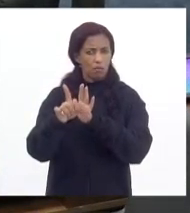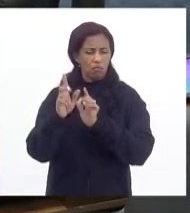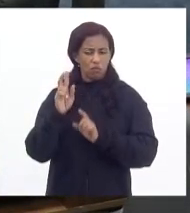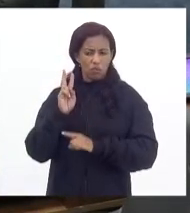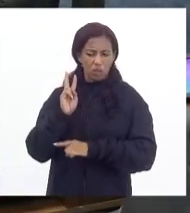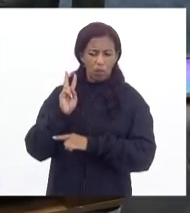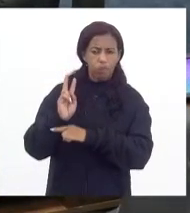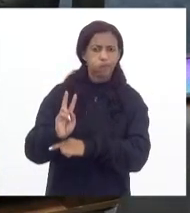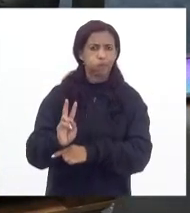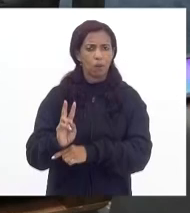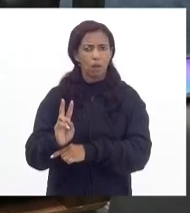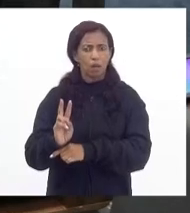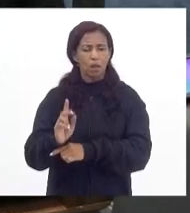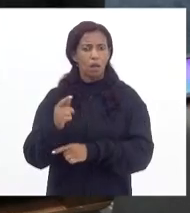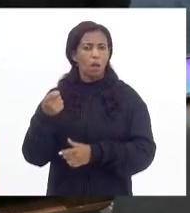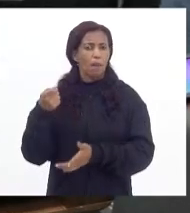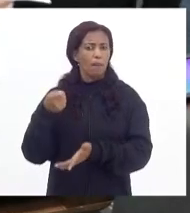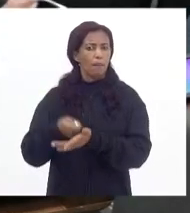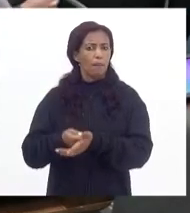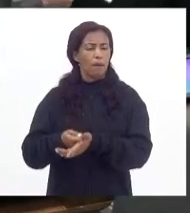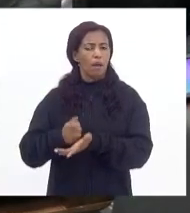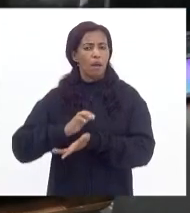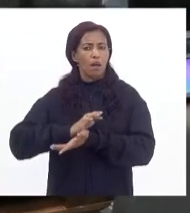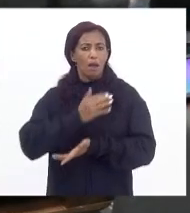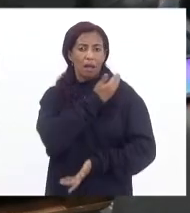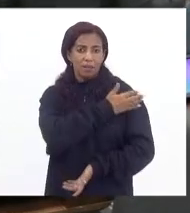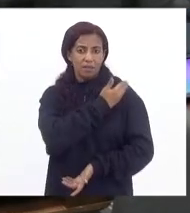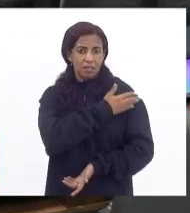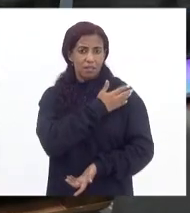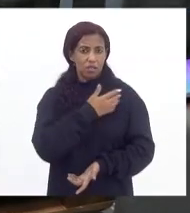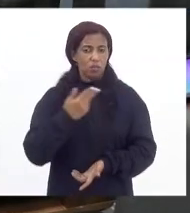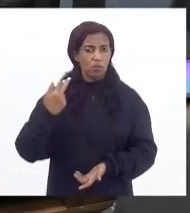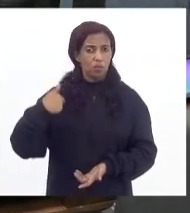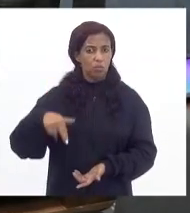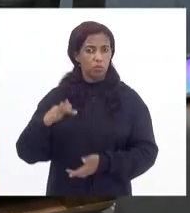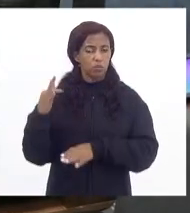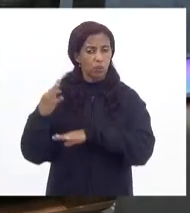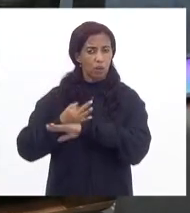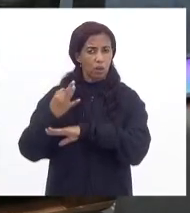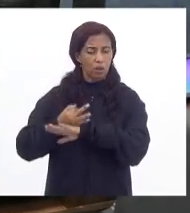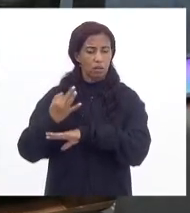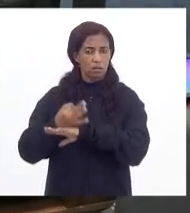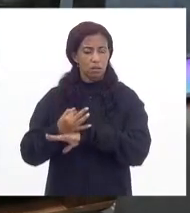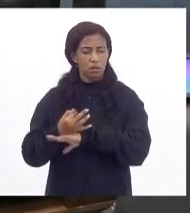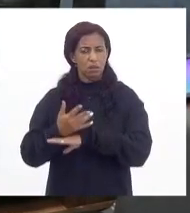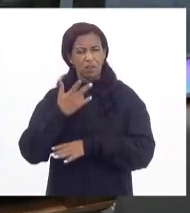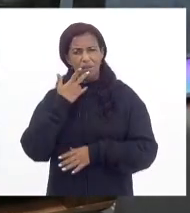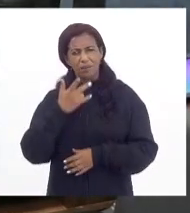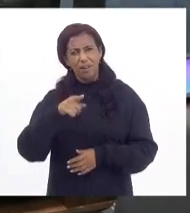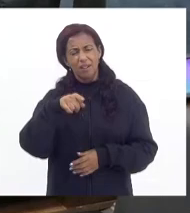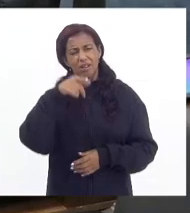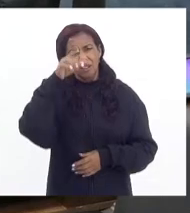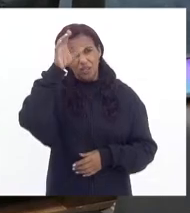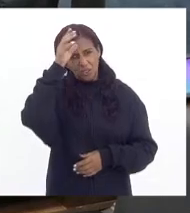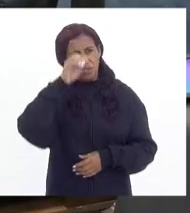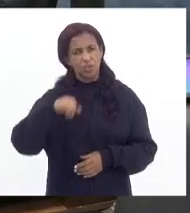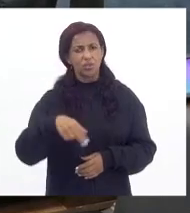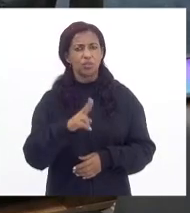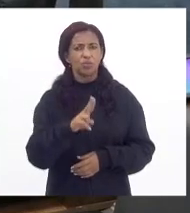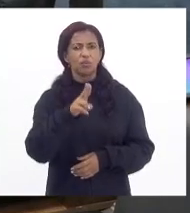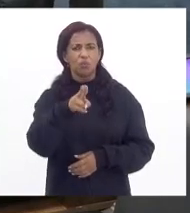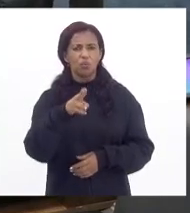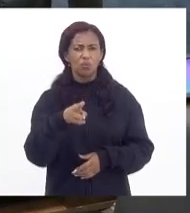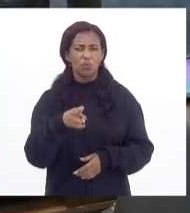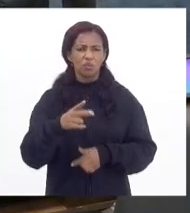punindo o racismo e a intolerância religiosa. E falo para a vossa excelência, Tia Ju, que você é uma